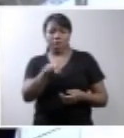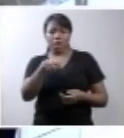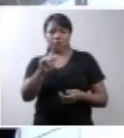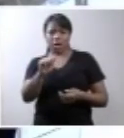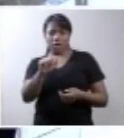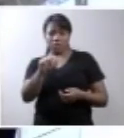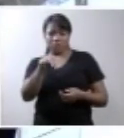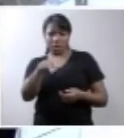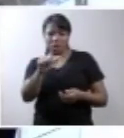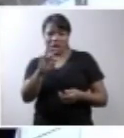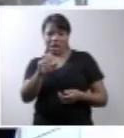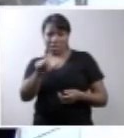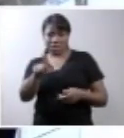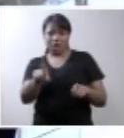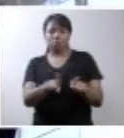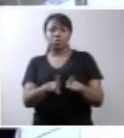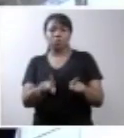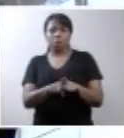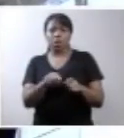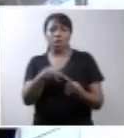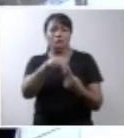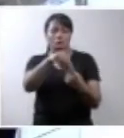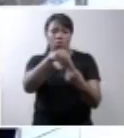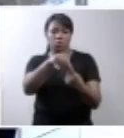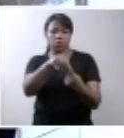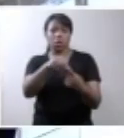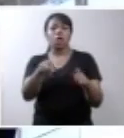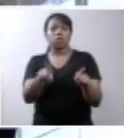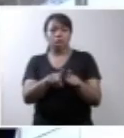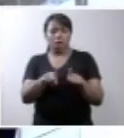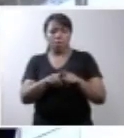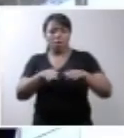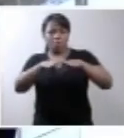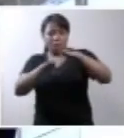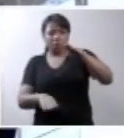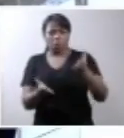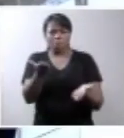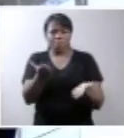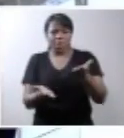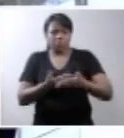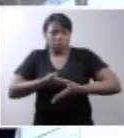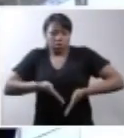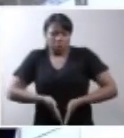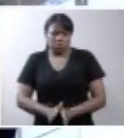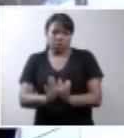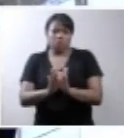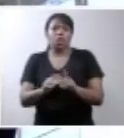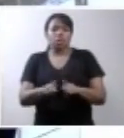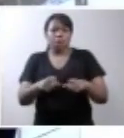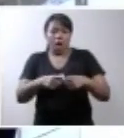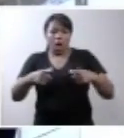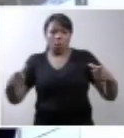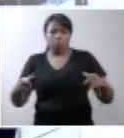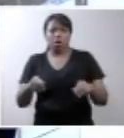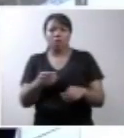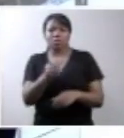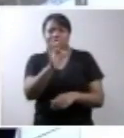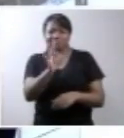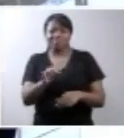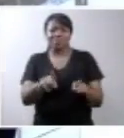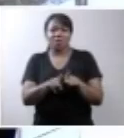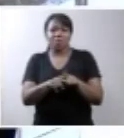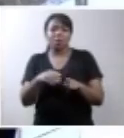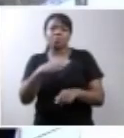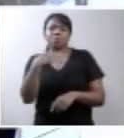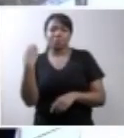gravidez gemelar do que na única. A alta incidência de baixo peso ao nascer é a maior causa do aumento da taxa de mortalidade